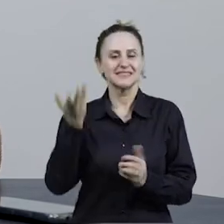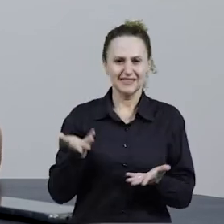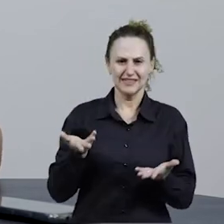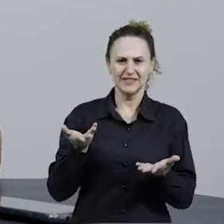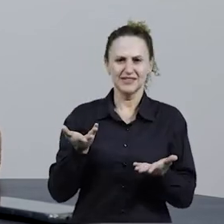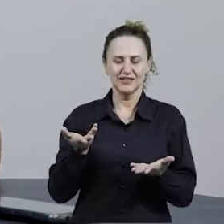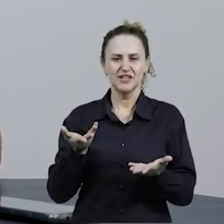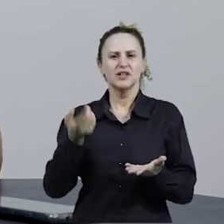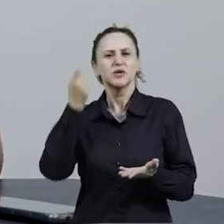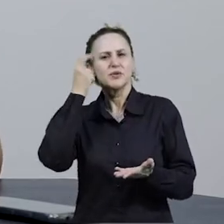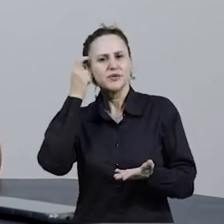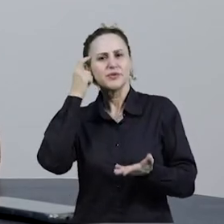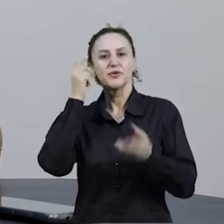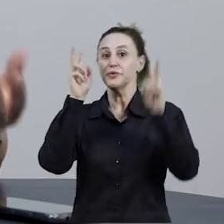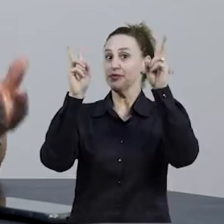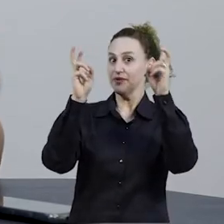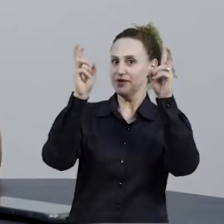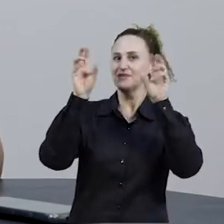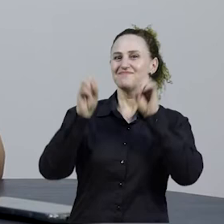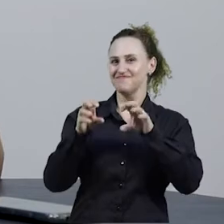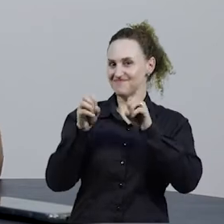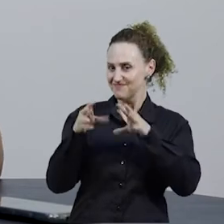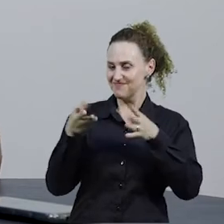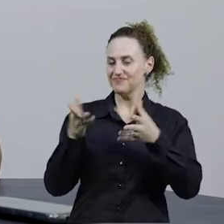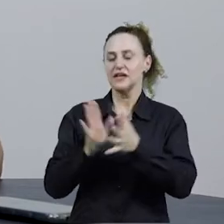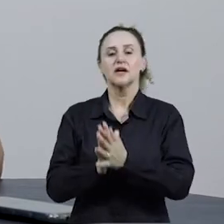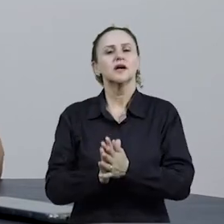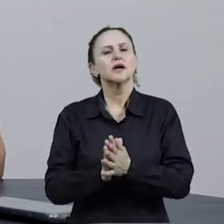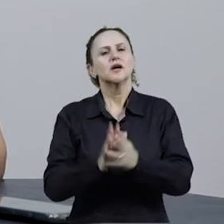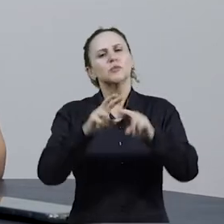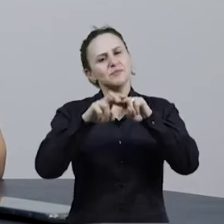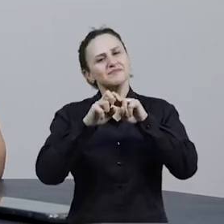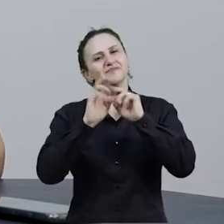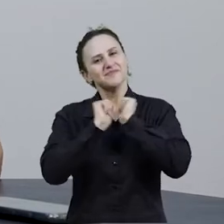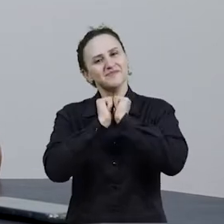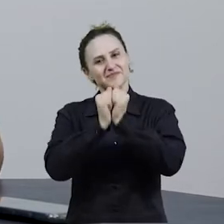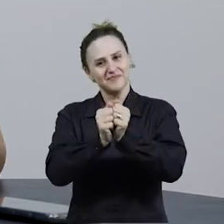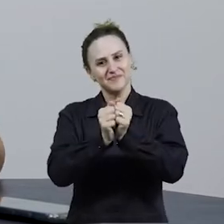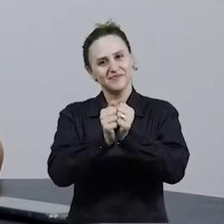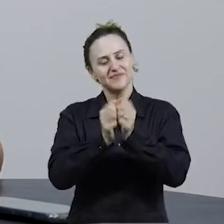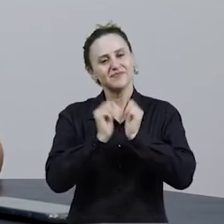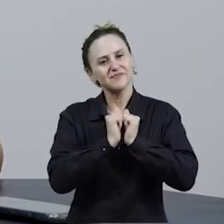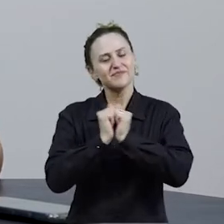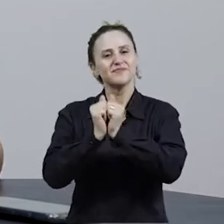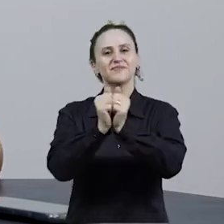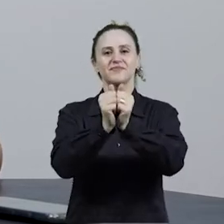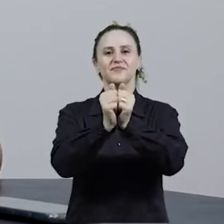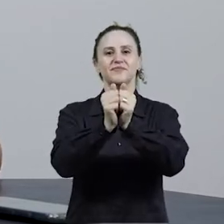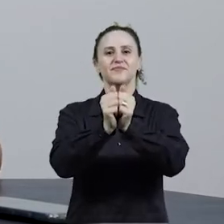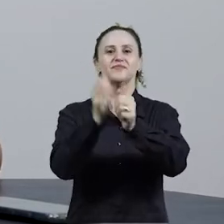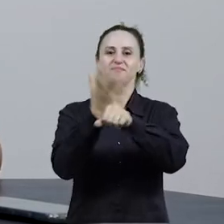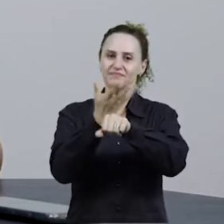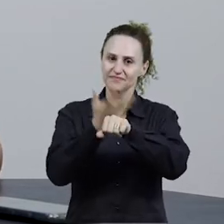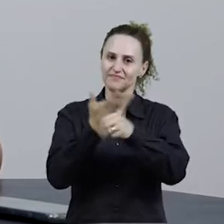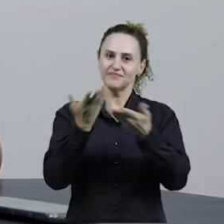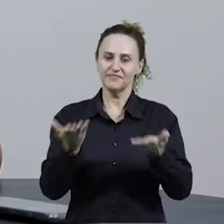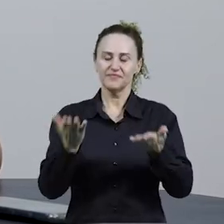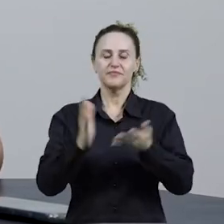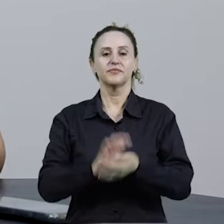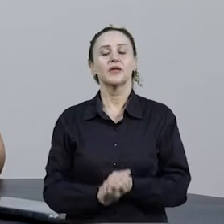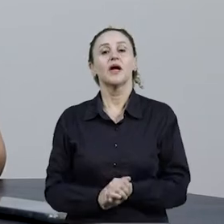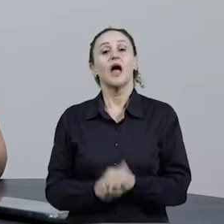questões relacionadas ao ensino. Por isso que eu estou aqui para acompanhar vocês nessa disciplina de língua portuguesa e ensino.